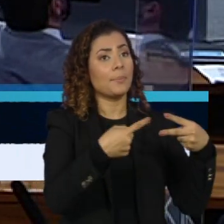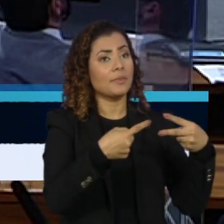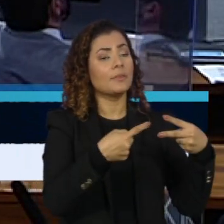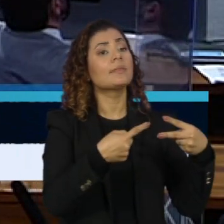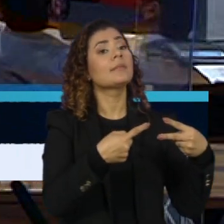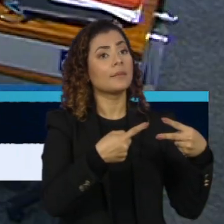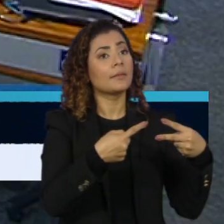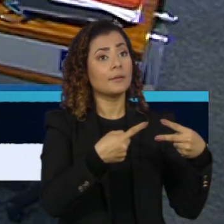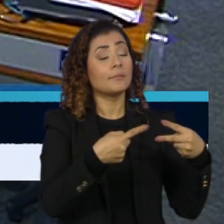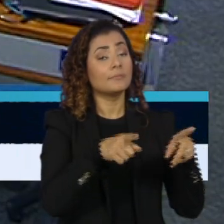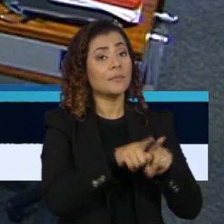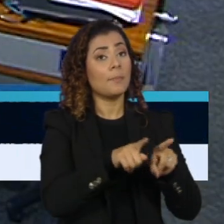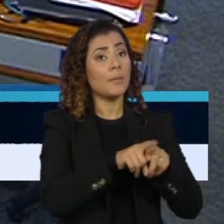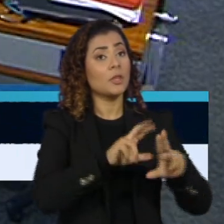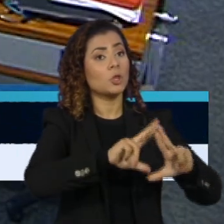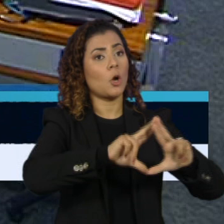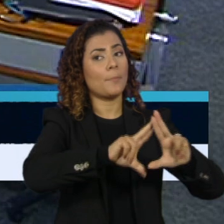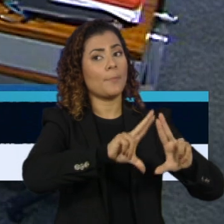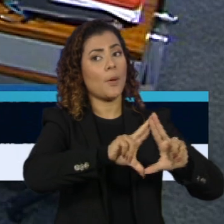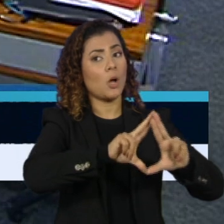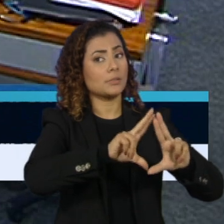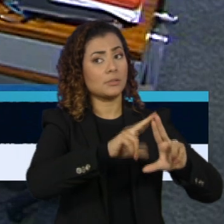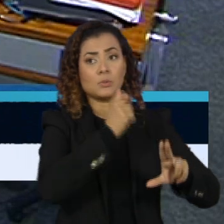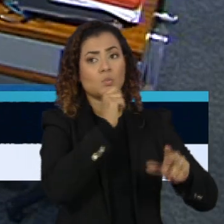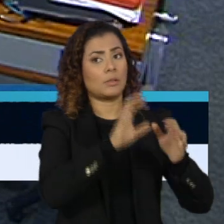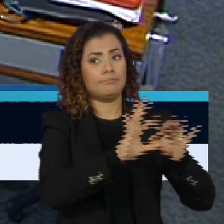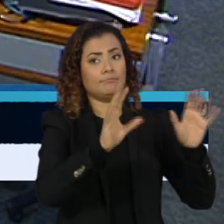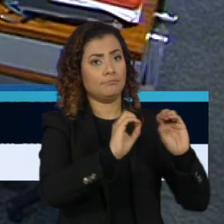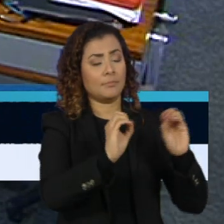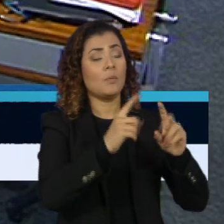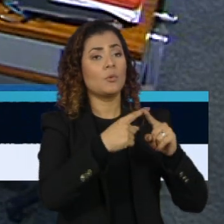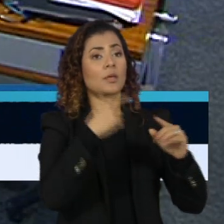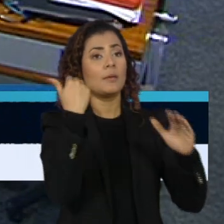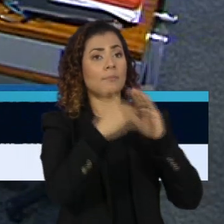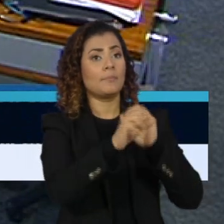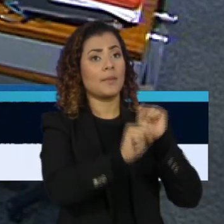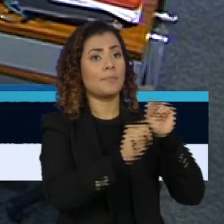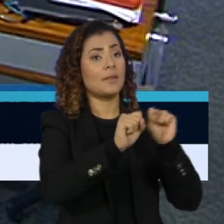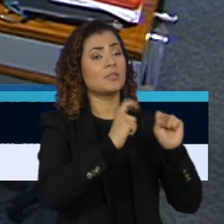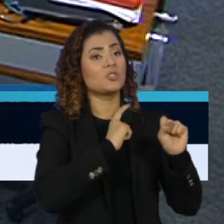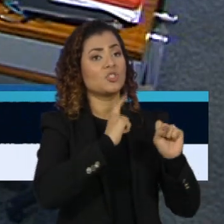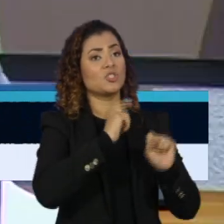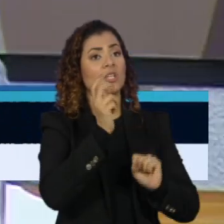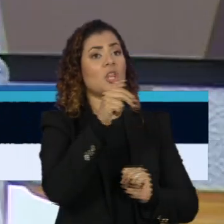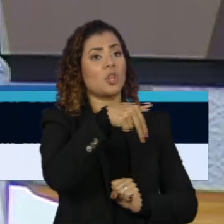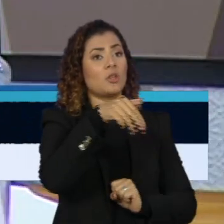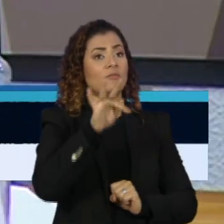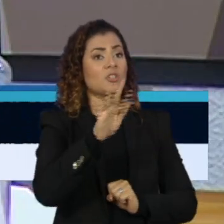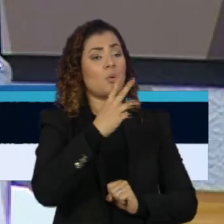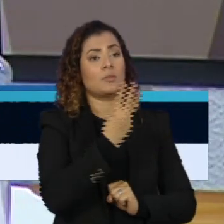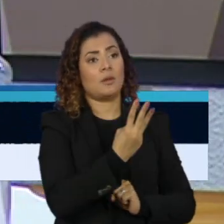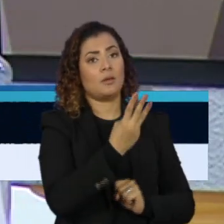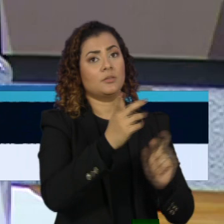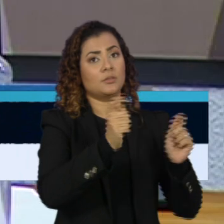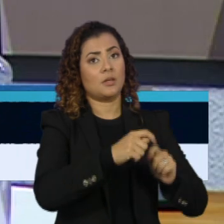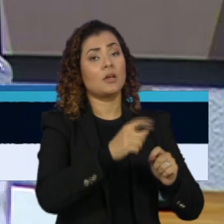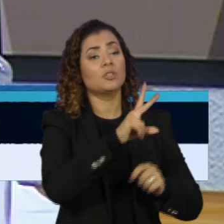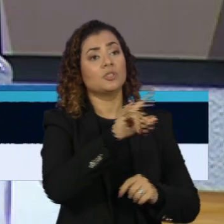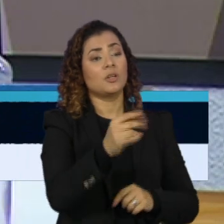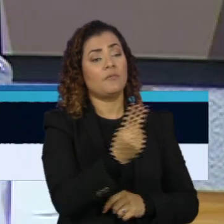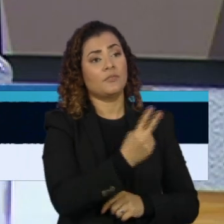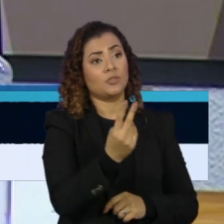que não está mais disponível, no e-mail enviado pela empresa, tinha essa invoice e novamente no dia